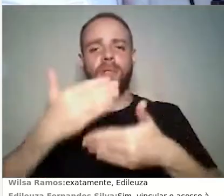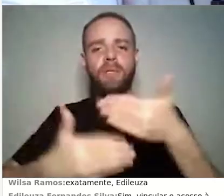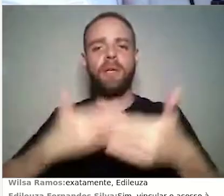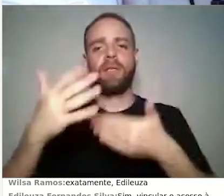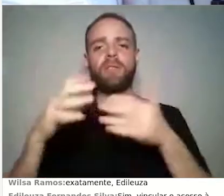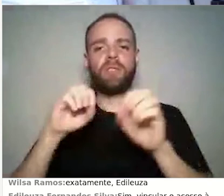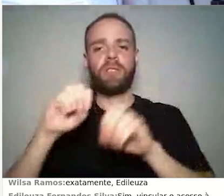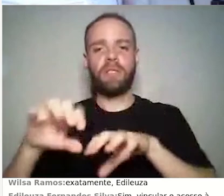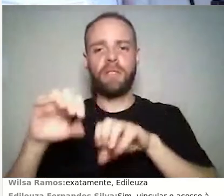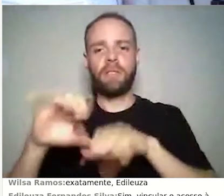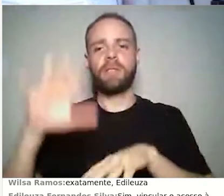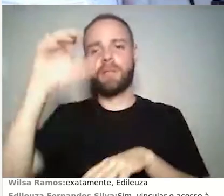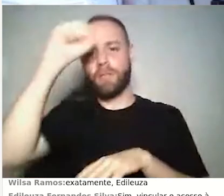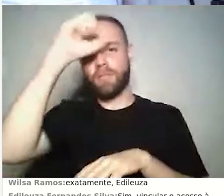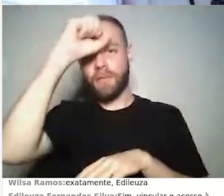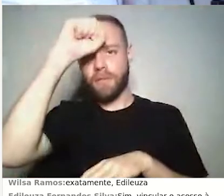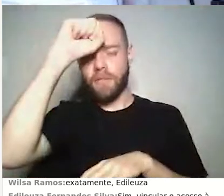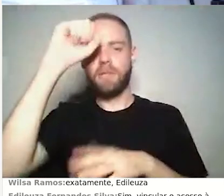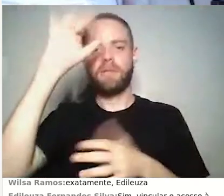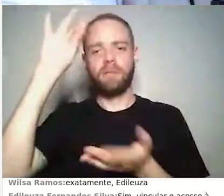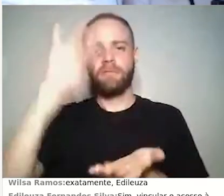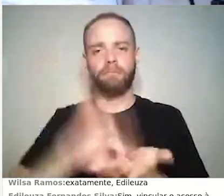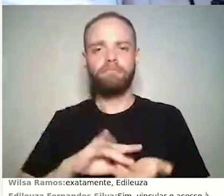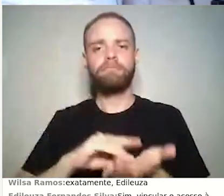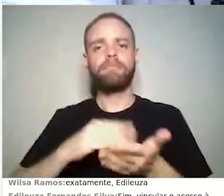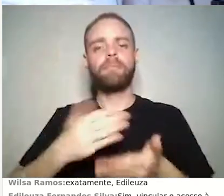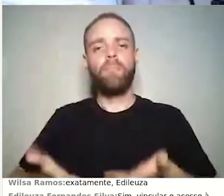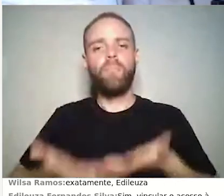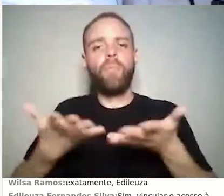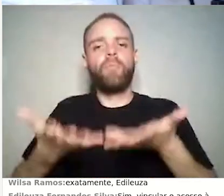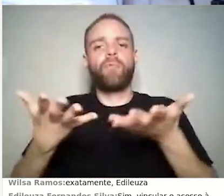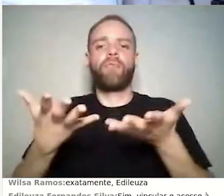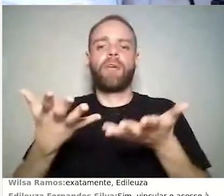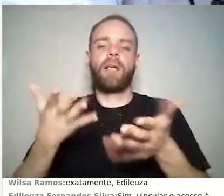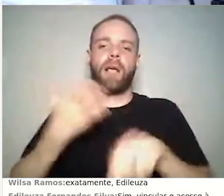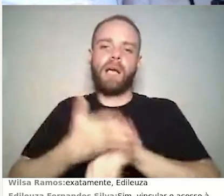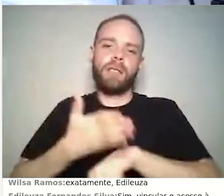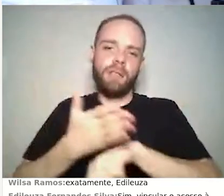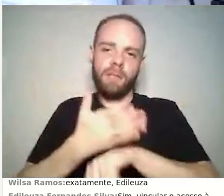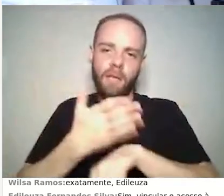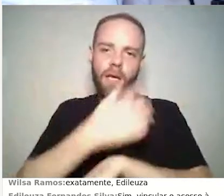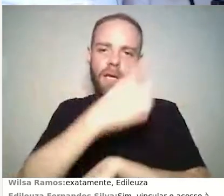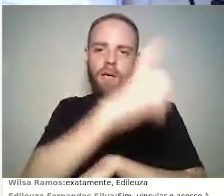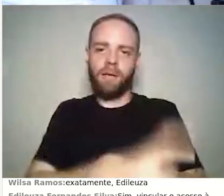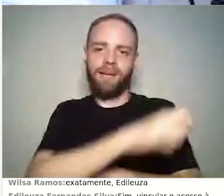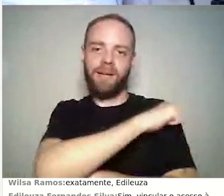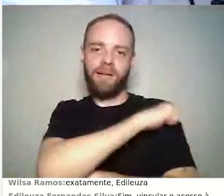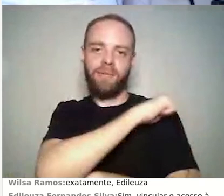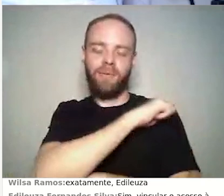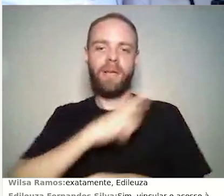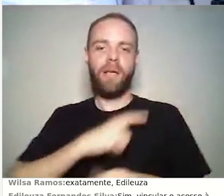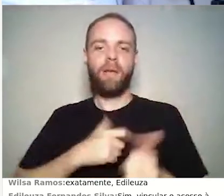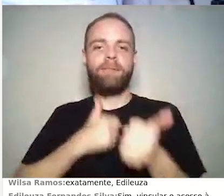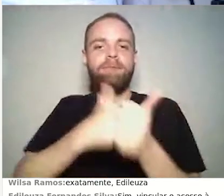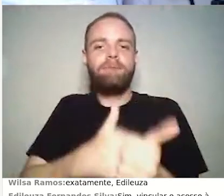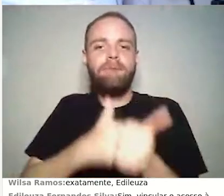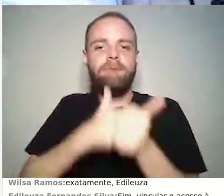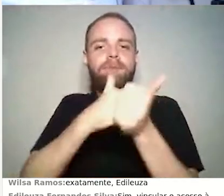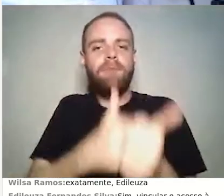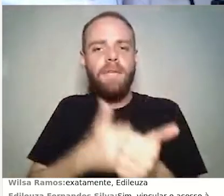é de fato promover o acesso por parte dos alunos. Então, acompanhar se os alunos estão acessando e